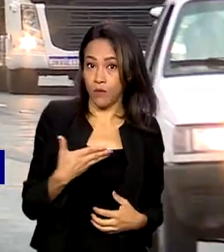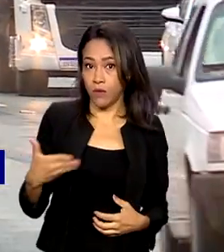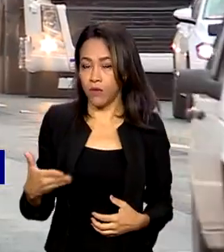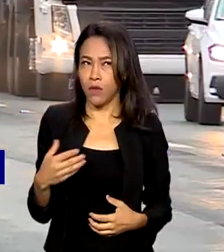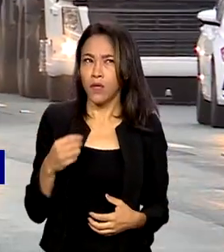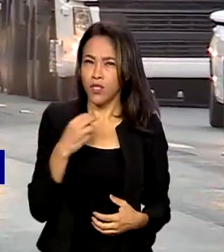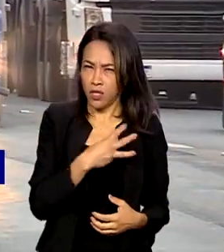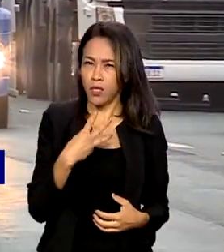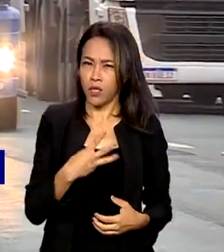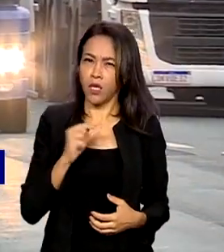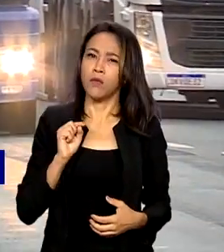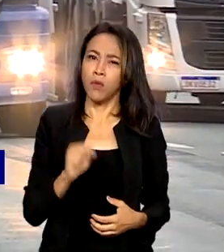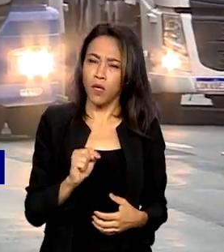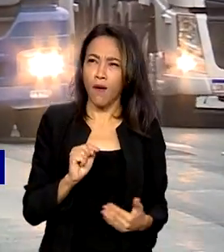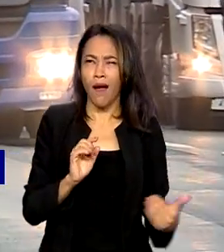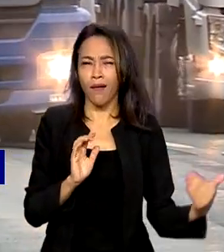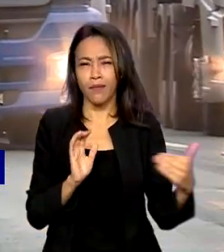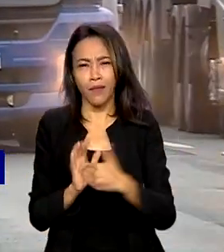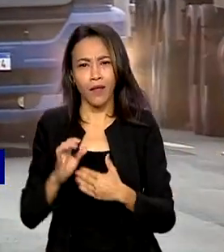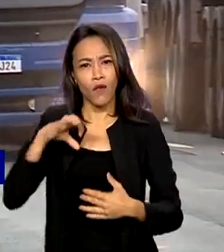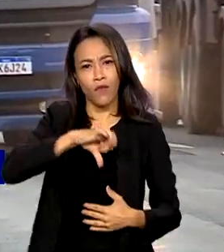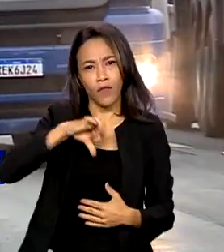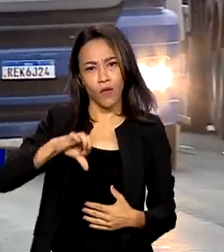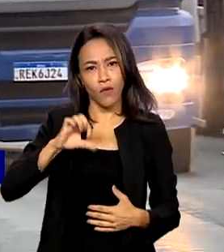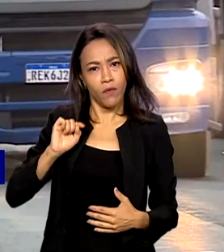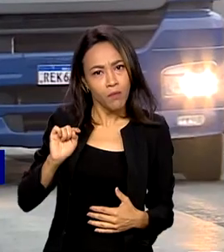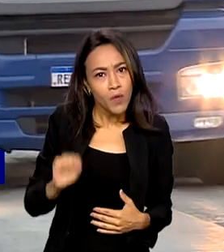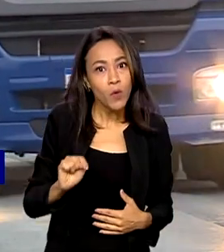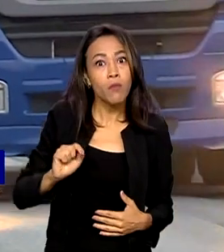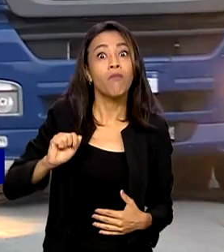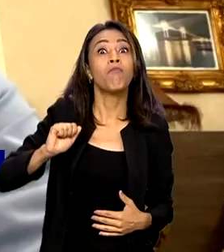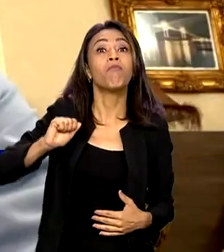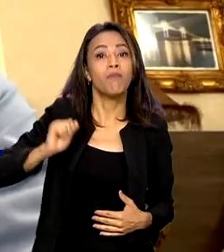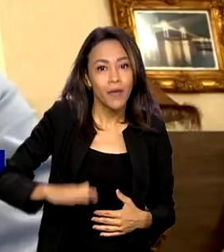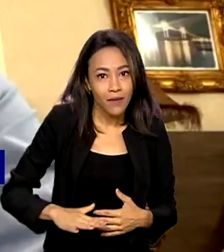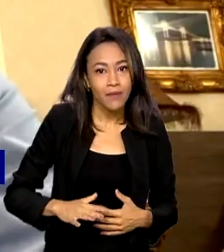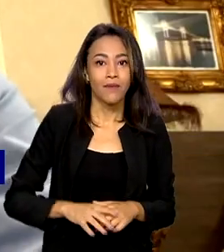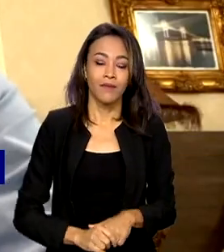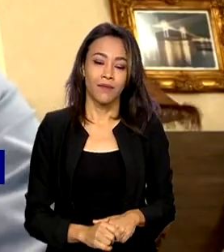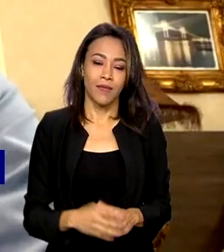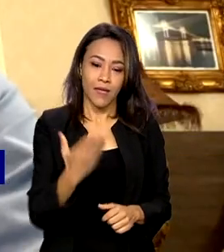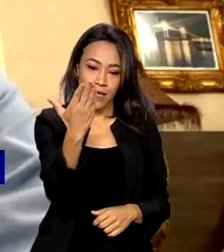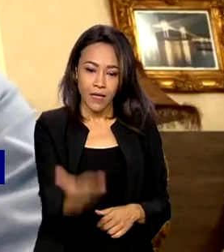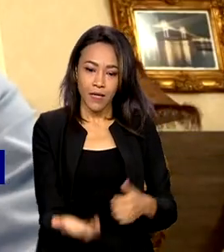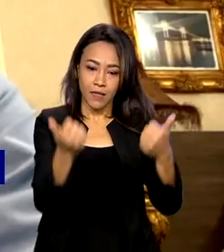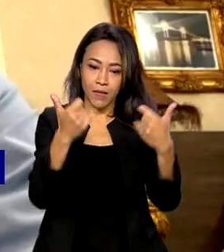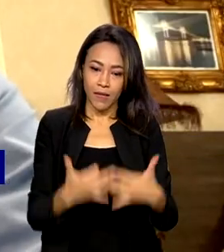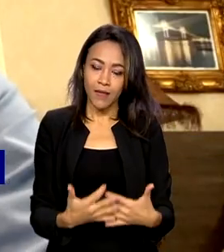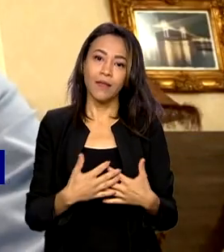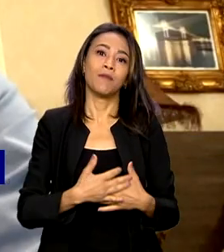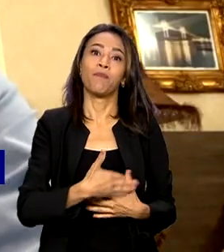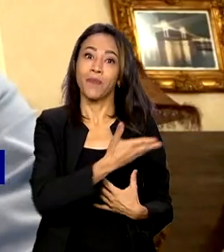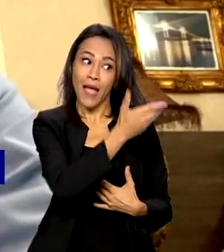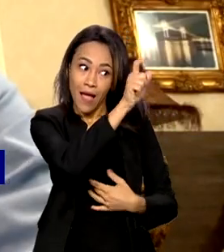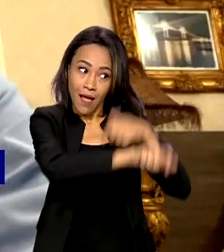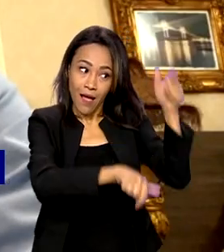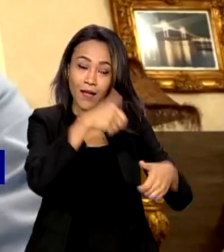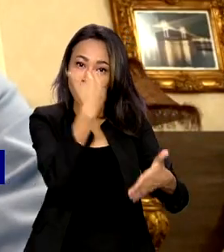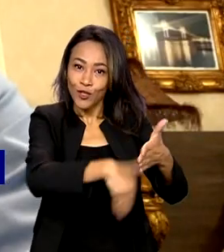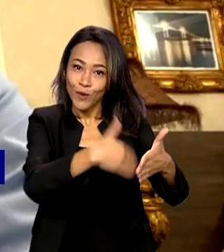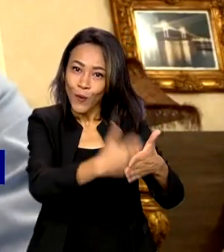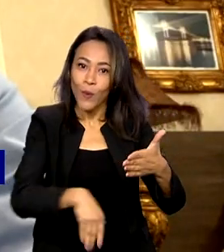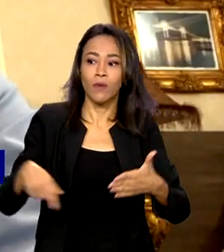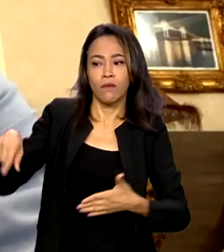de 33 mil a 99 mil reais mais baratos. O cliente ganha o desconto e a indústria gera